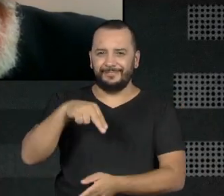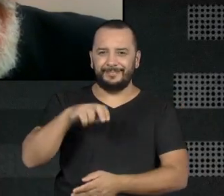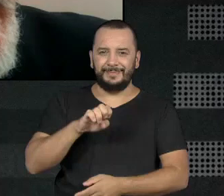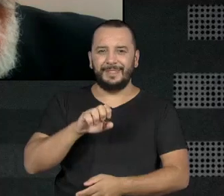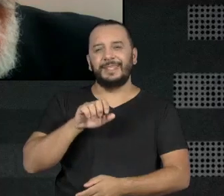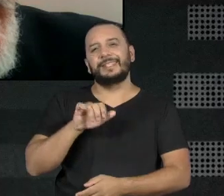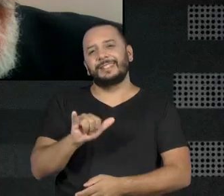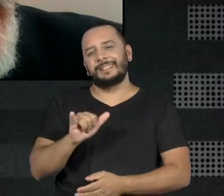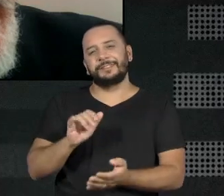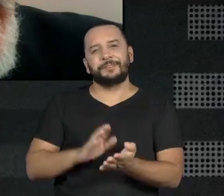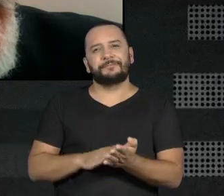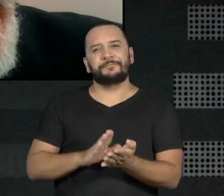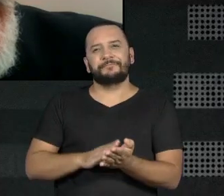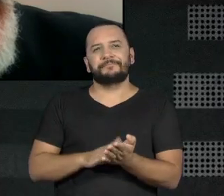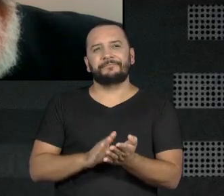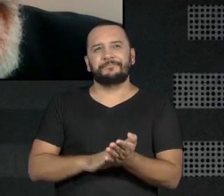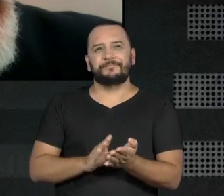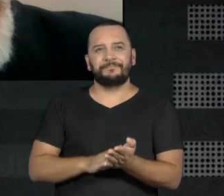Aplausos.